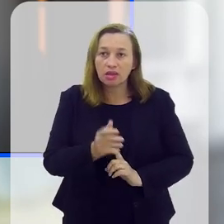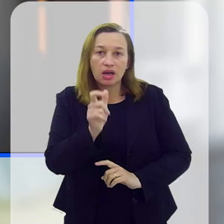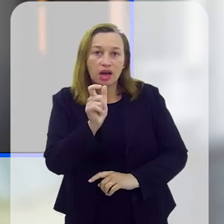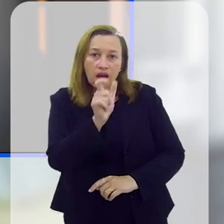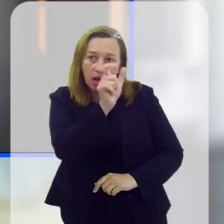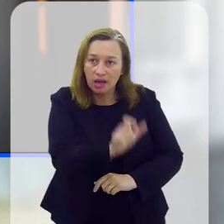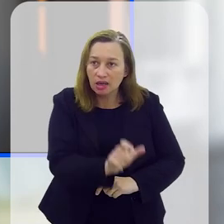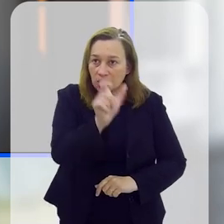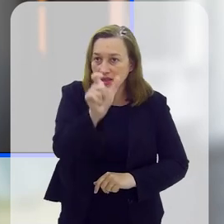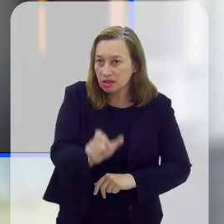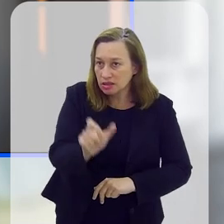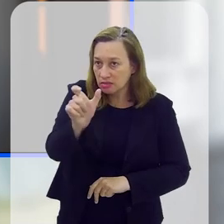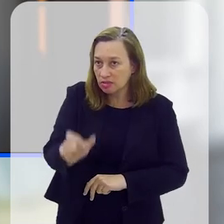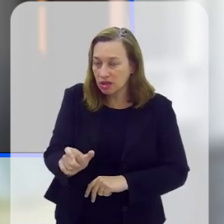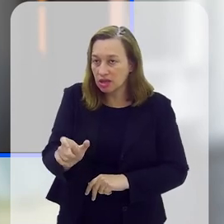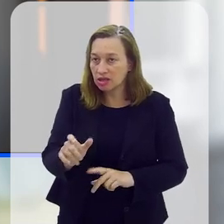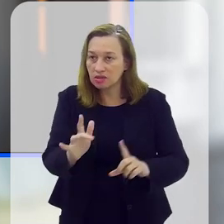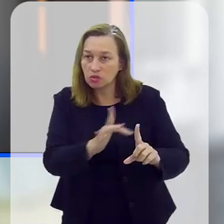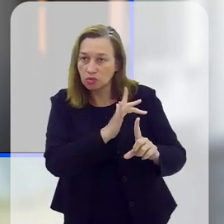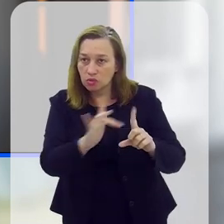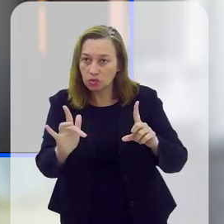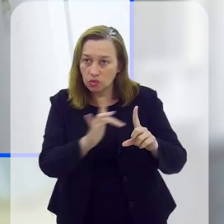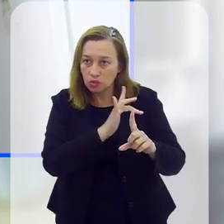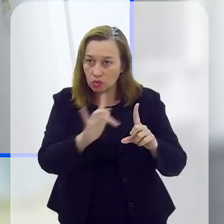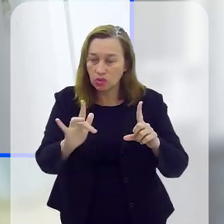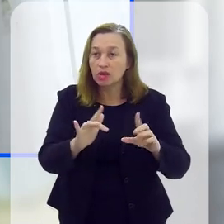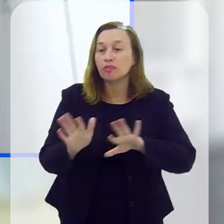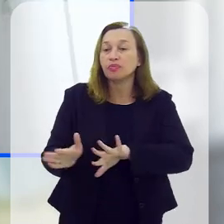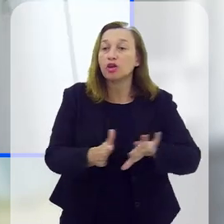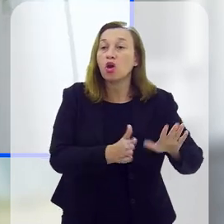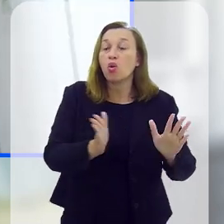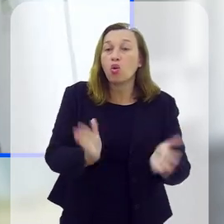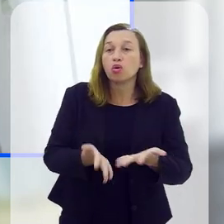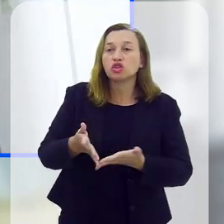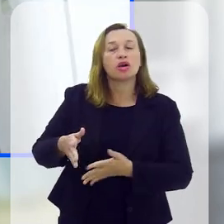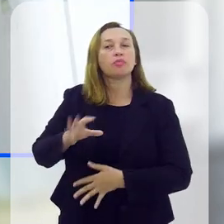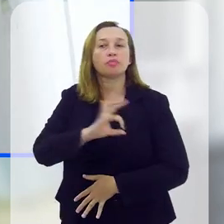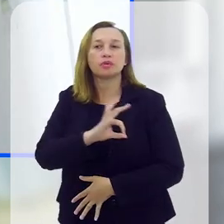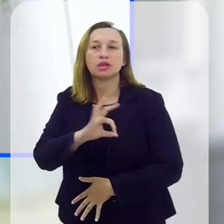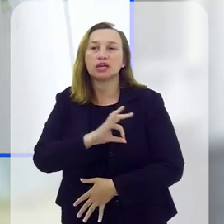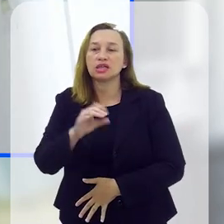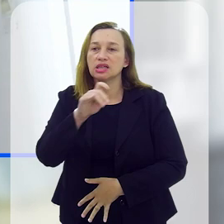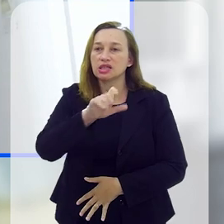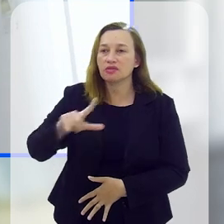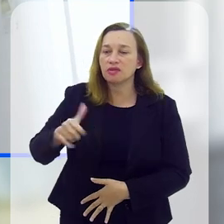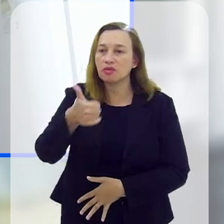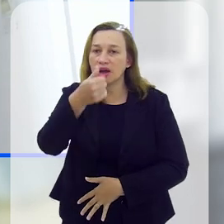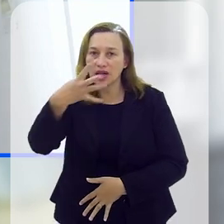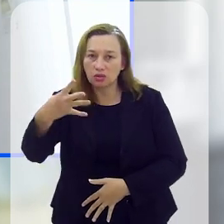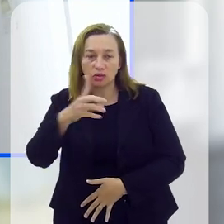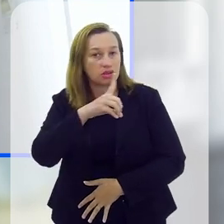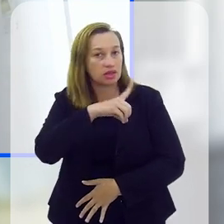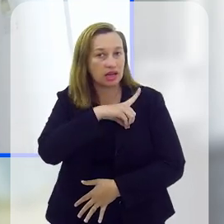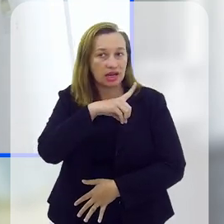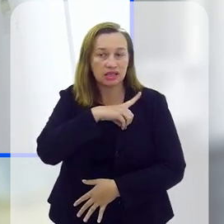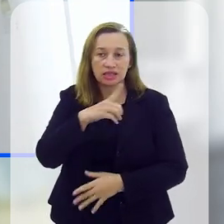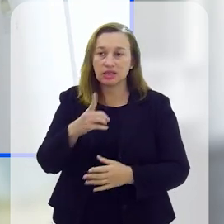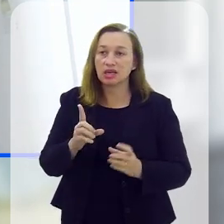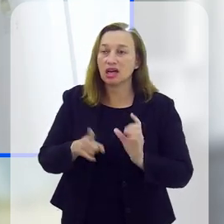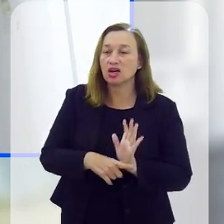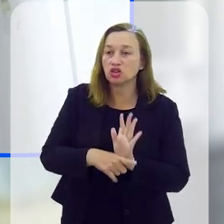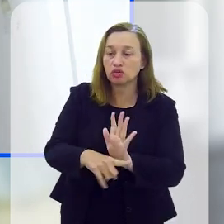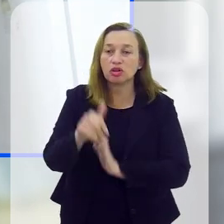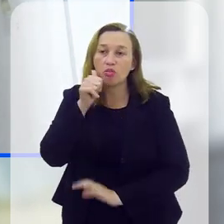essas vítimas numa delegacia especializada? A Polícia Civil hoje conta com 14 delegacias especializadas de atendimento à mulher,